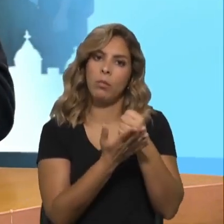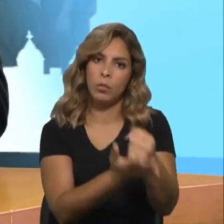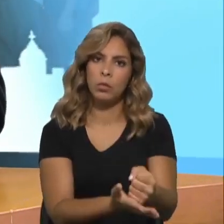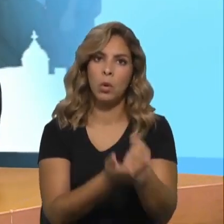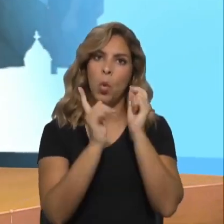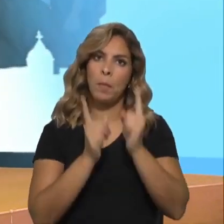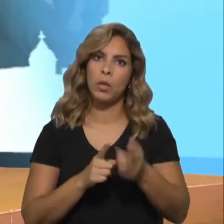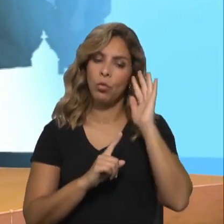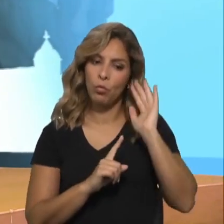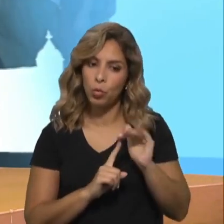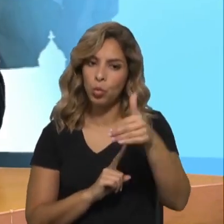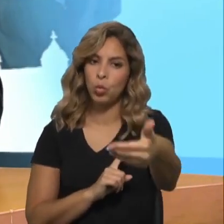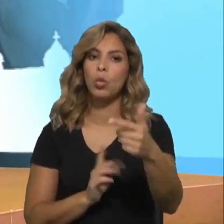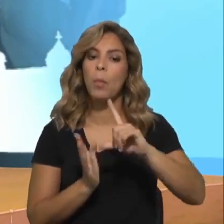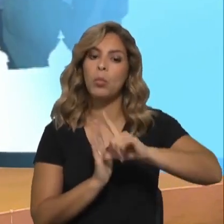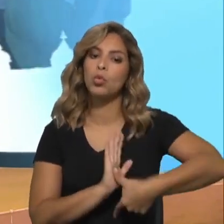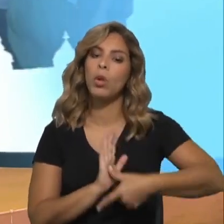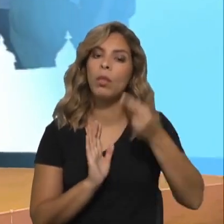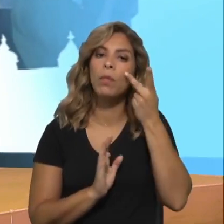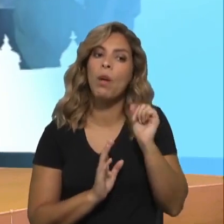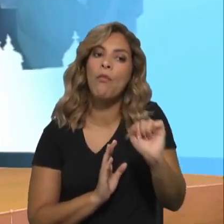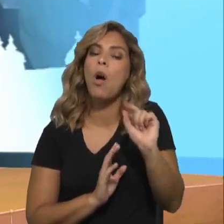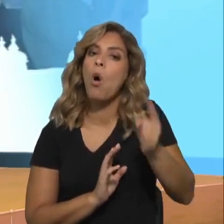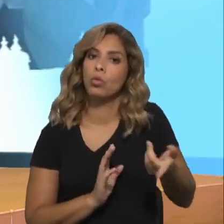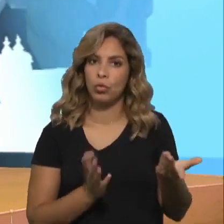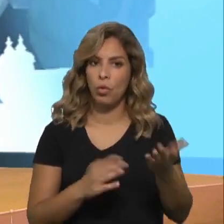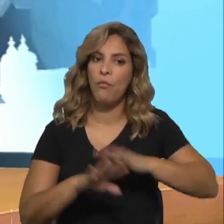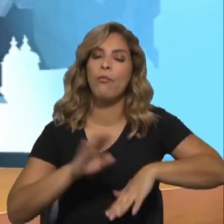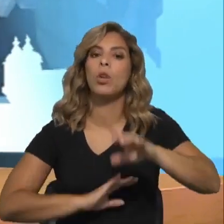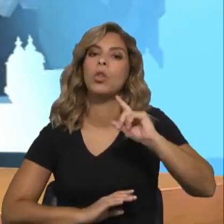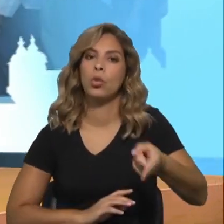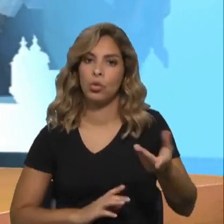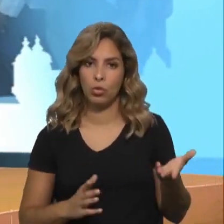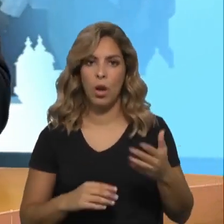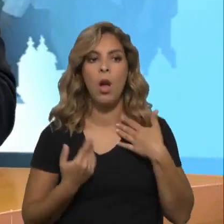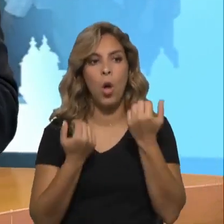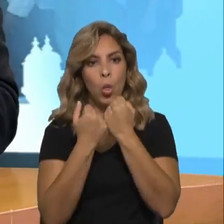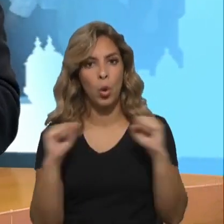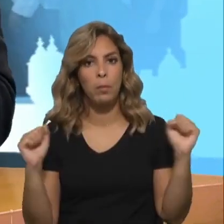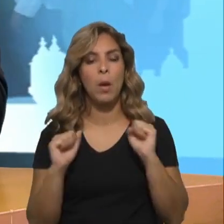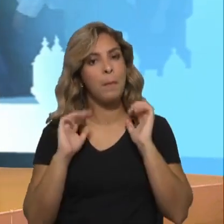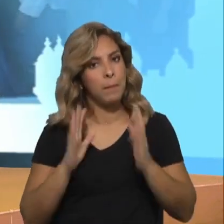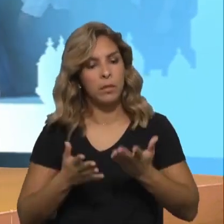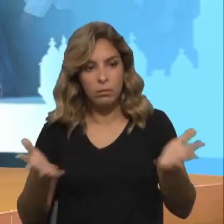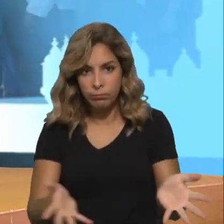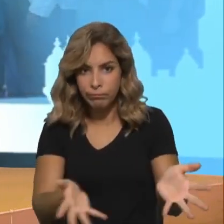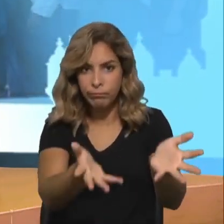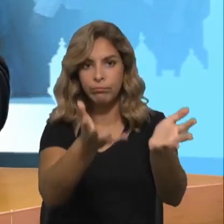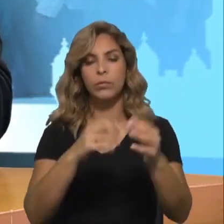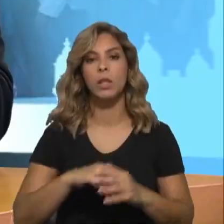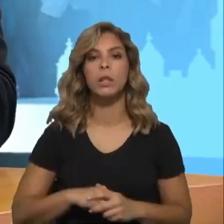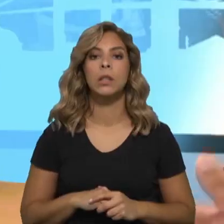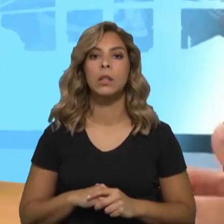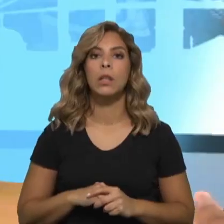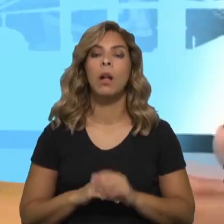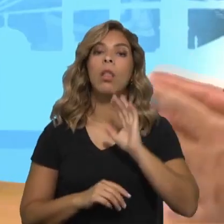desenhar aquilo que pode ser o seu projeto de vida. É muito importante focarmos na autonomização destas pessoas. Depois, e caso a caso, nós